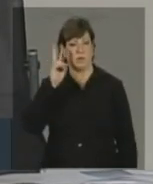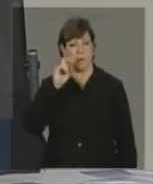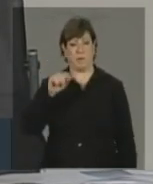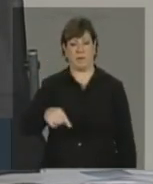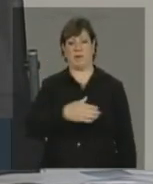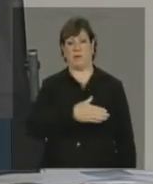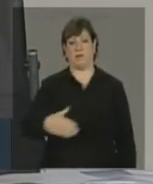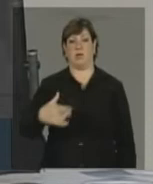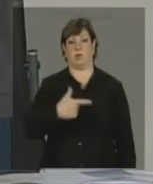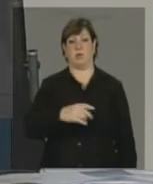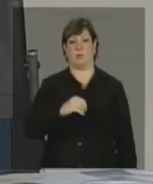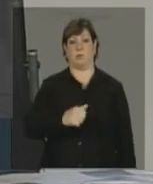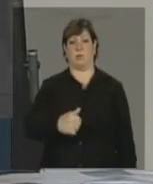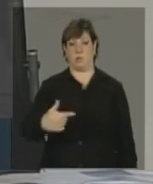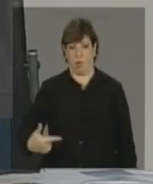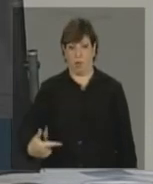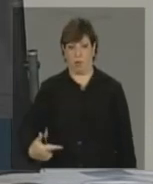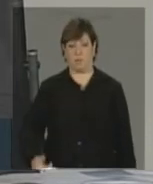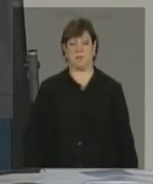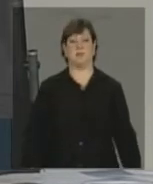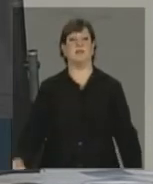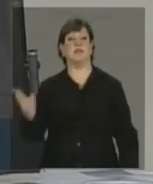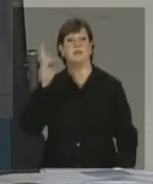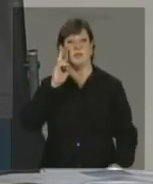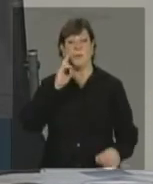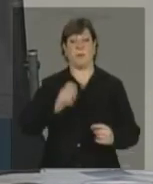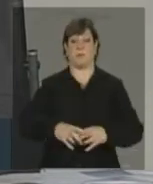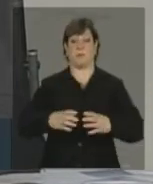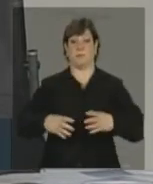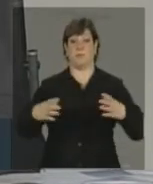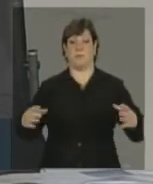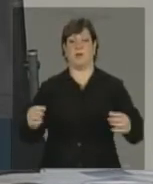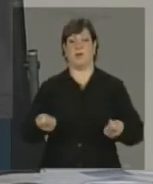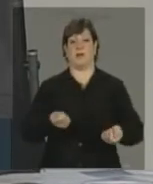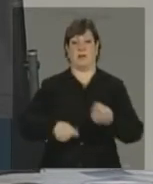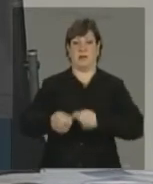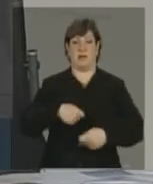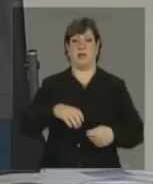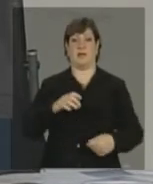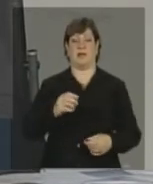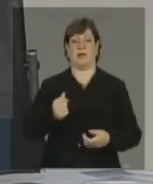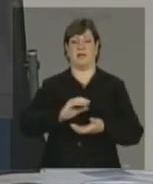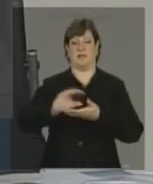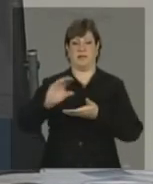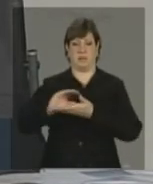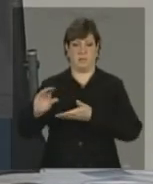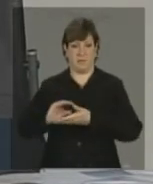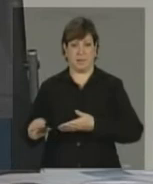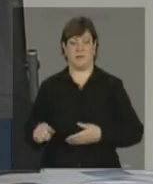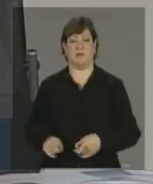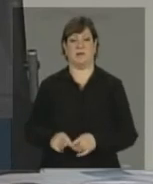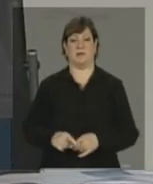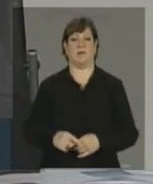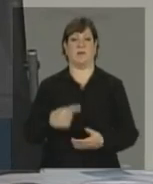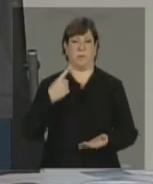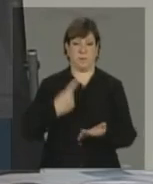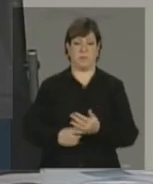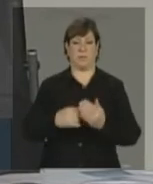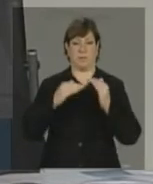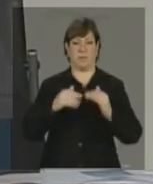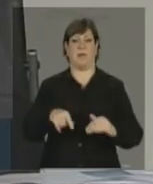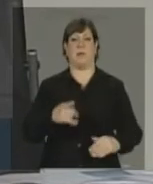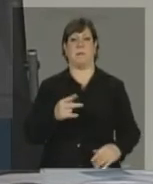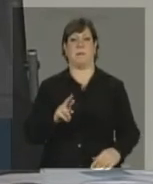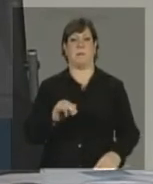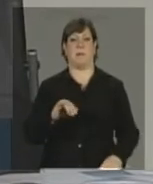2012 no que concerne a crescer investimento e cumprir o primário. Estamos bem tranquilos. Como? E o